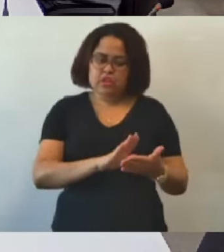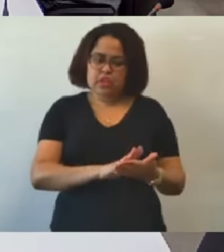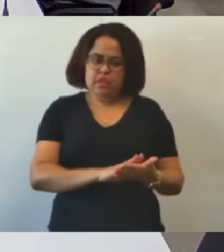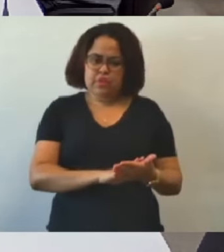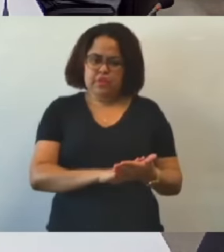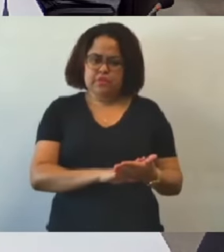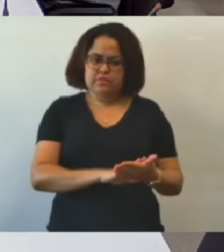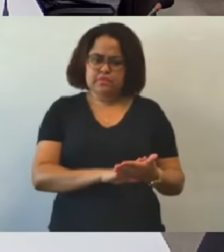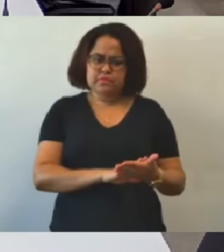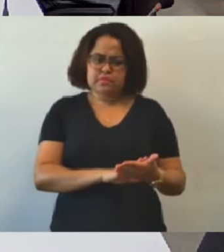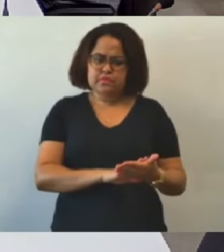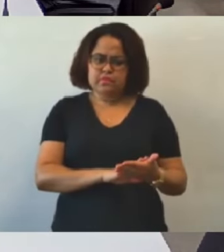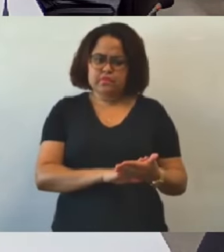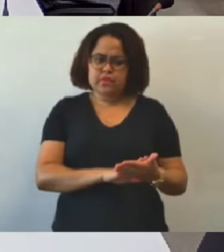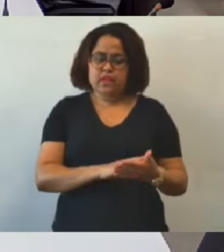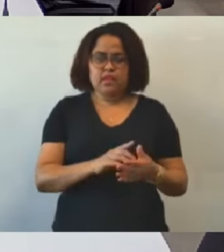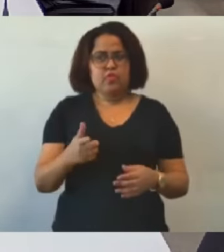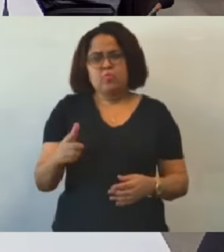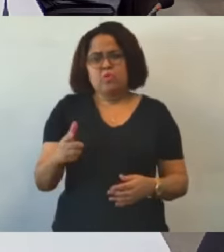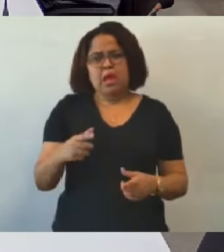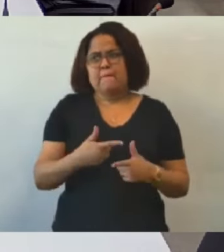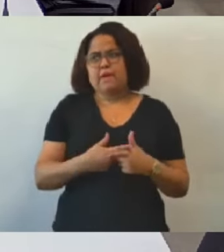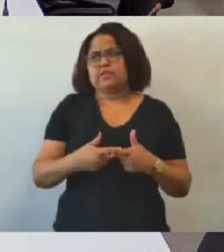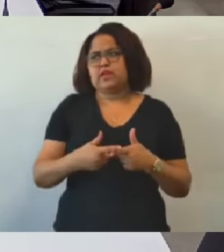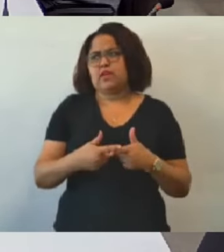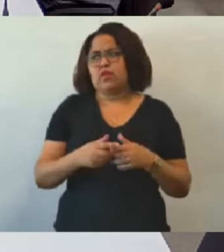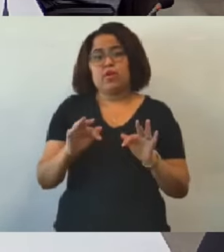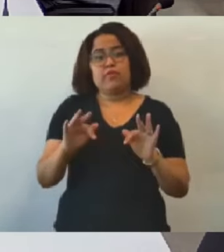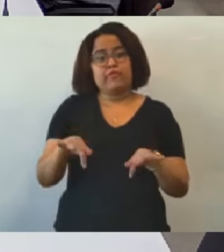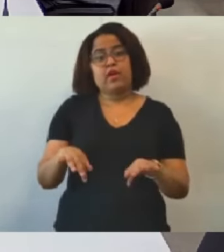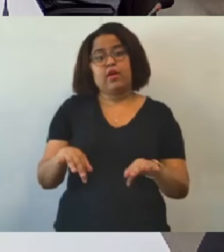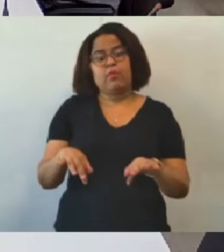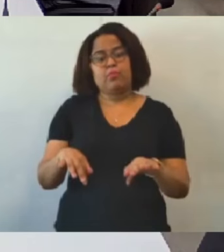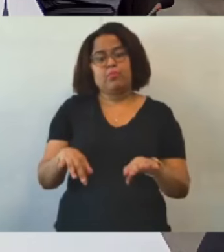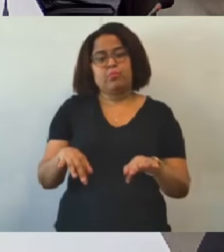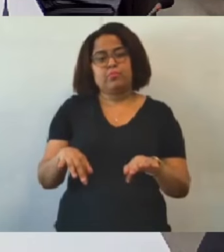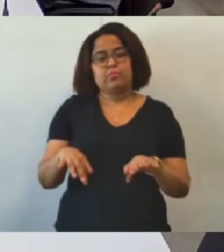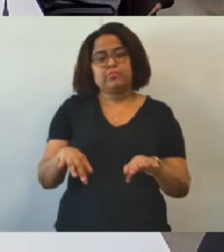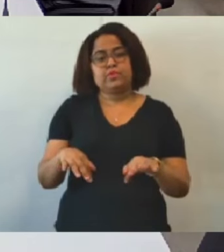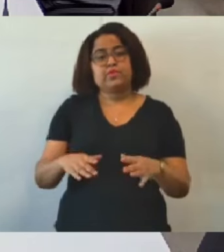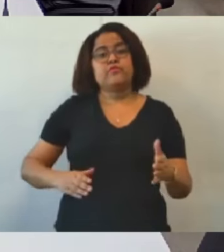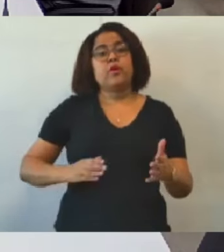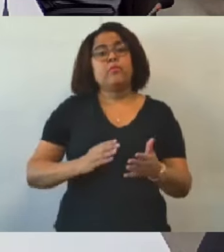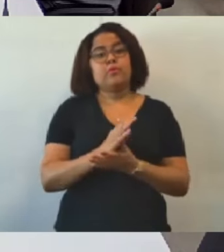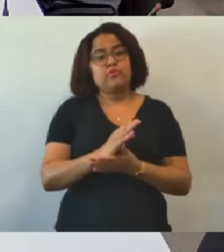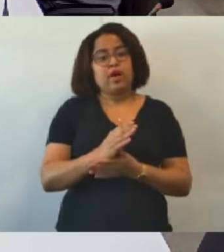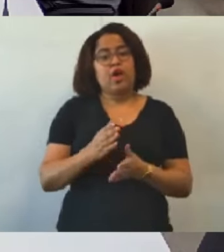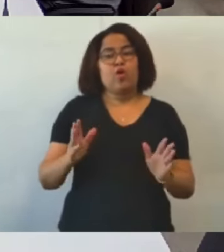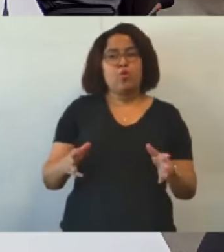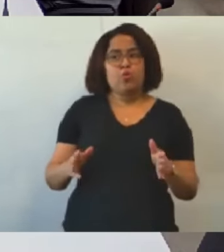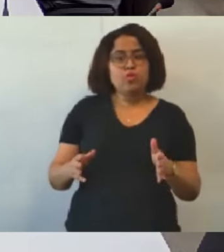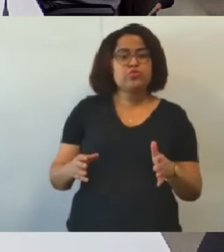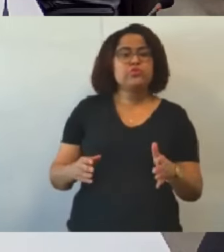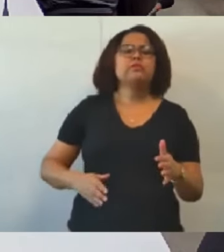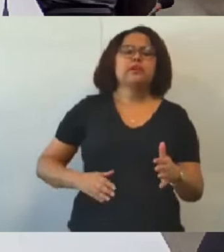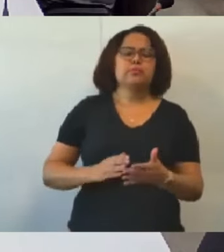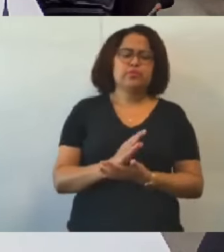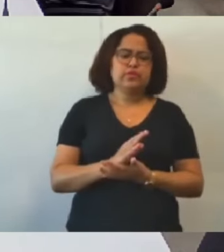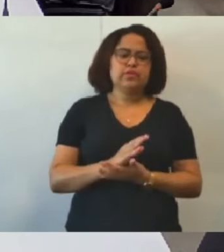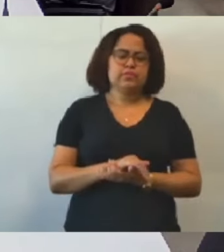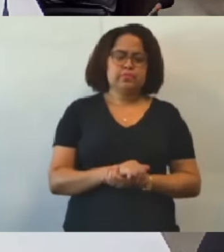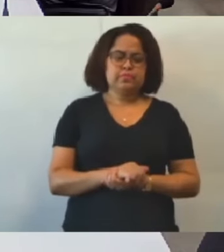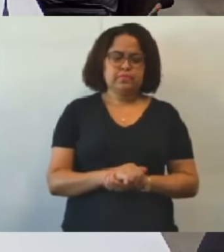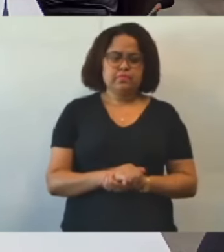Não, então não é inicial. Então é final. É, se ele for aprovado hoje, ele está aprovado. Não, tudo bem, vereador. Estou